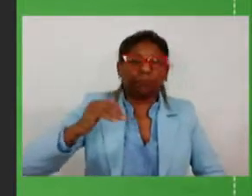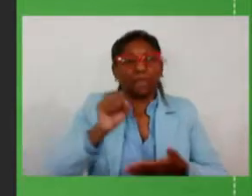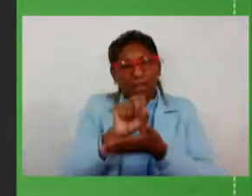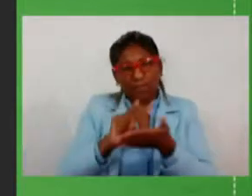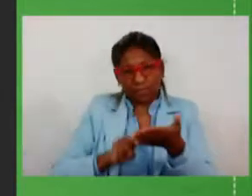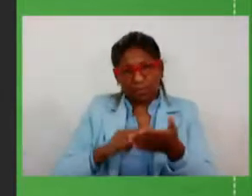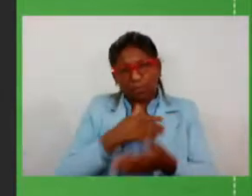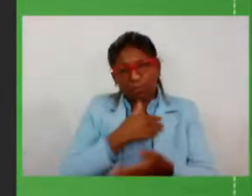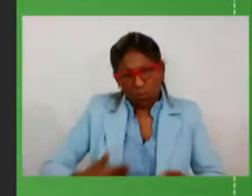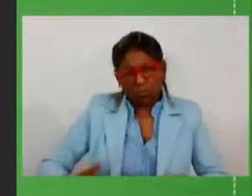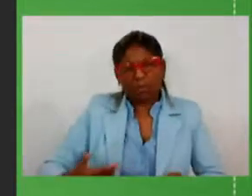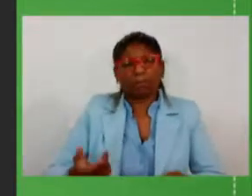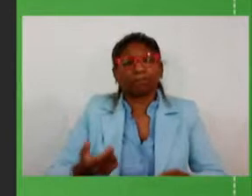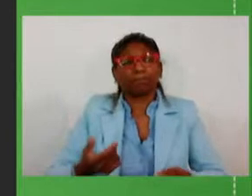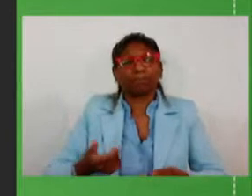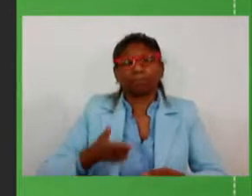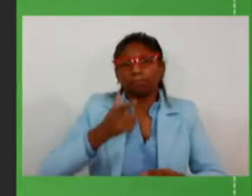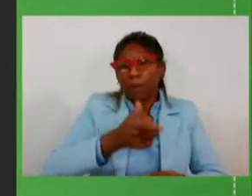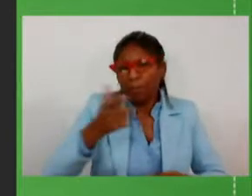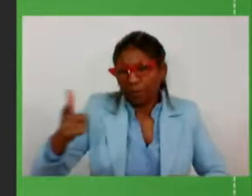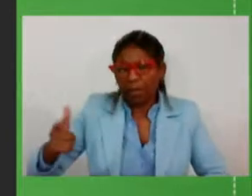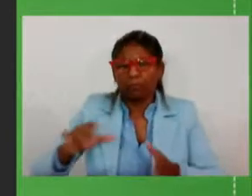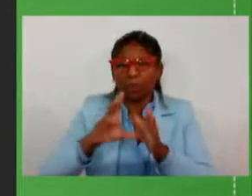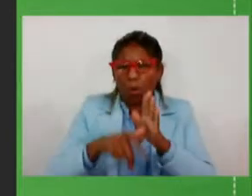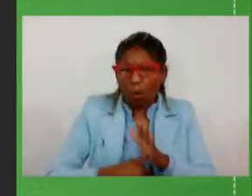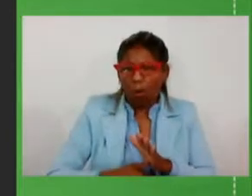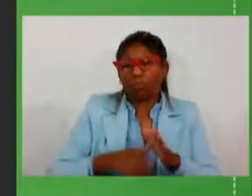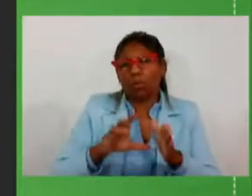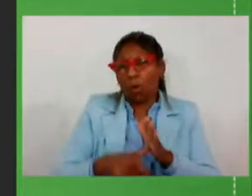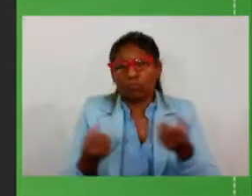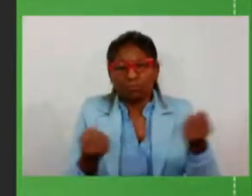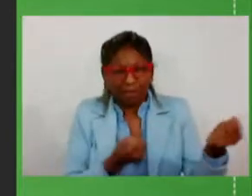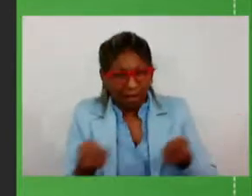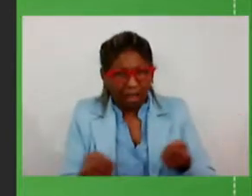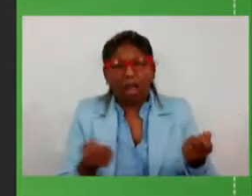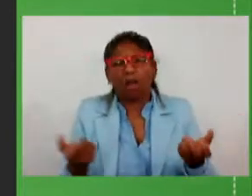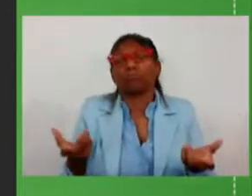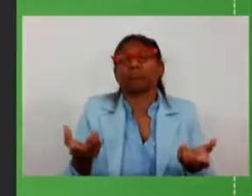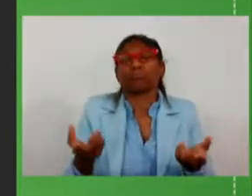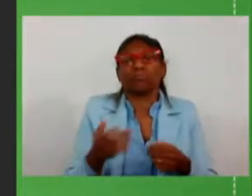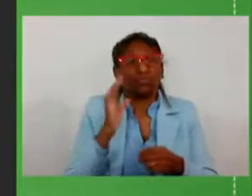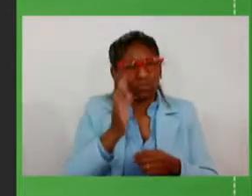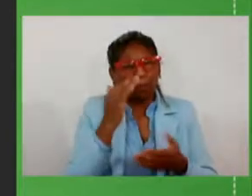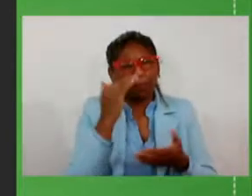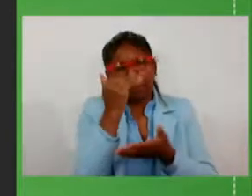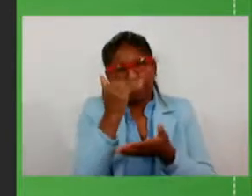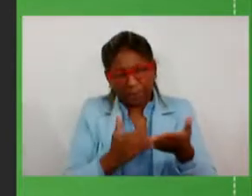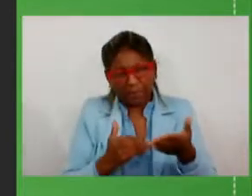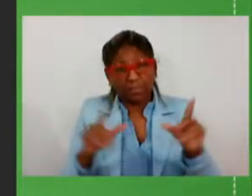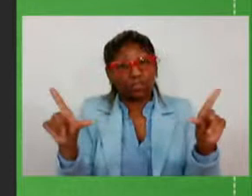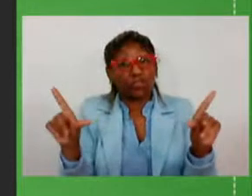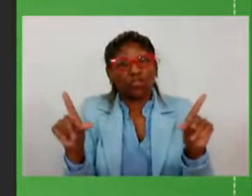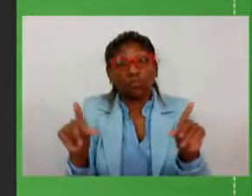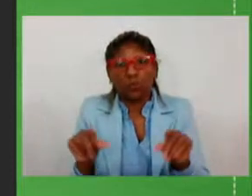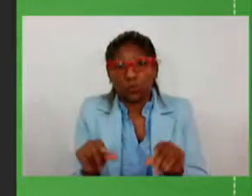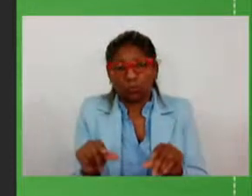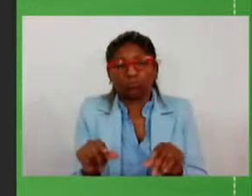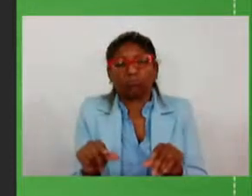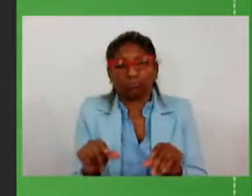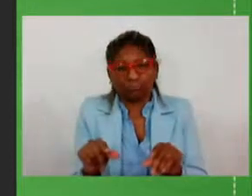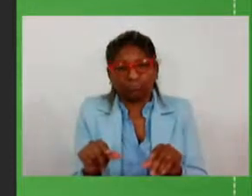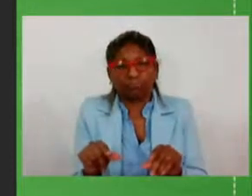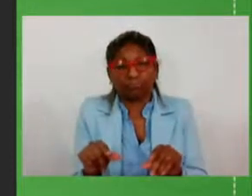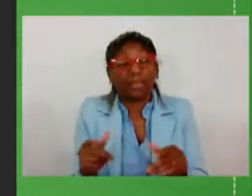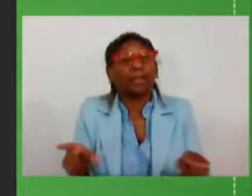homicídios roubos a banco roubos de veículos furtos aos menores índices da década e que vai ter